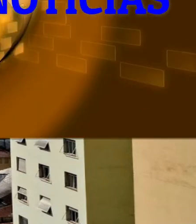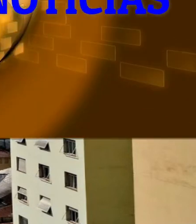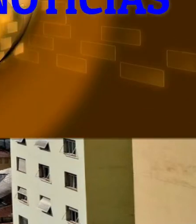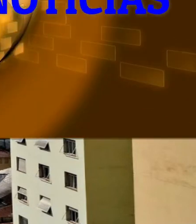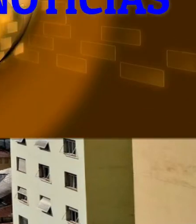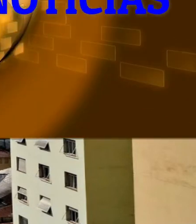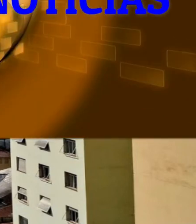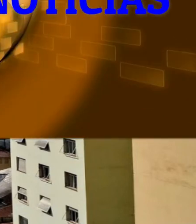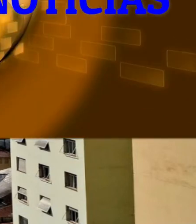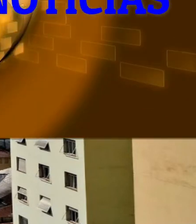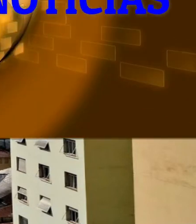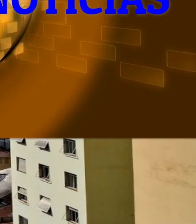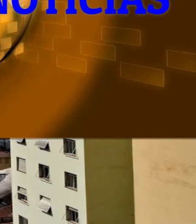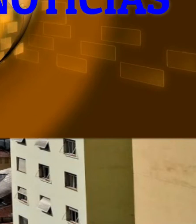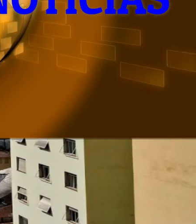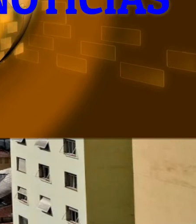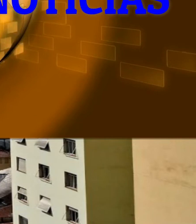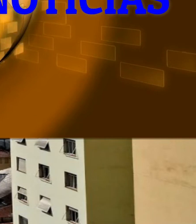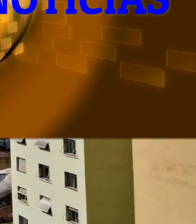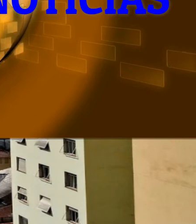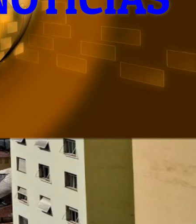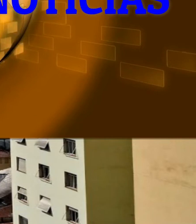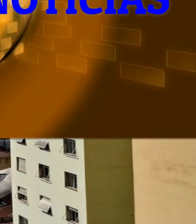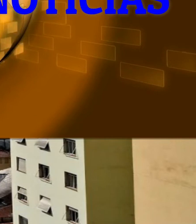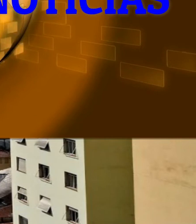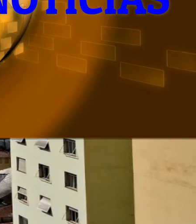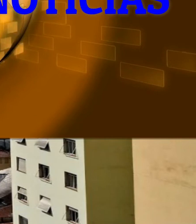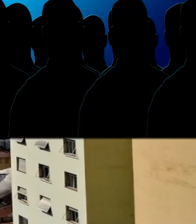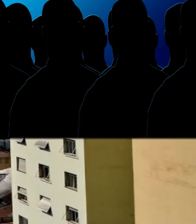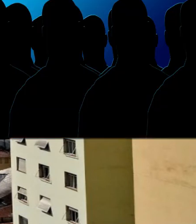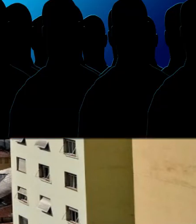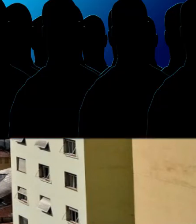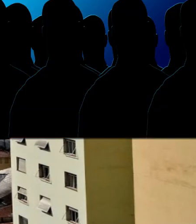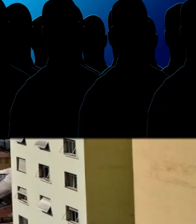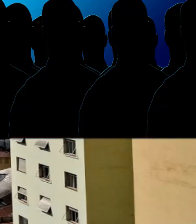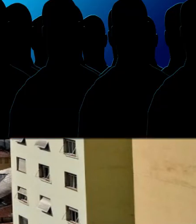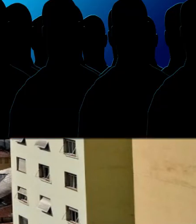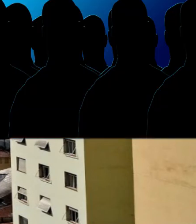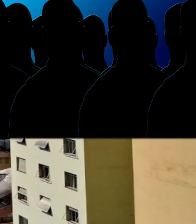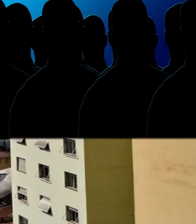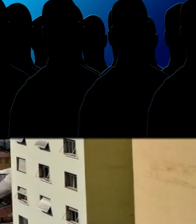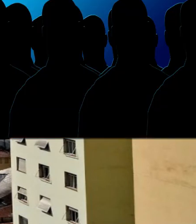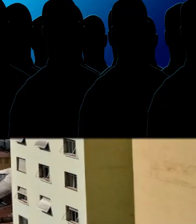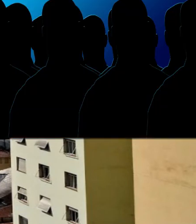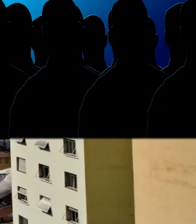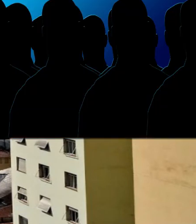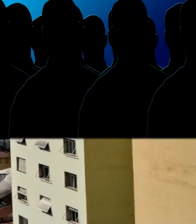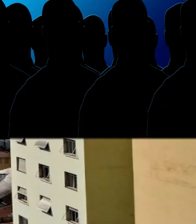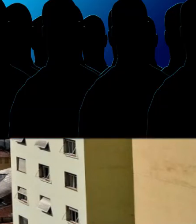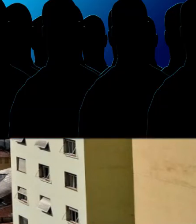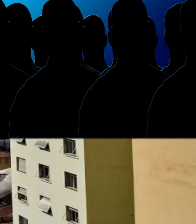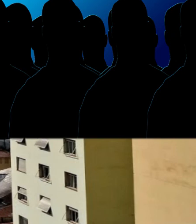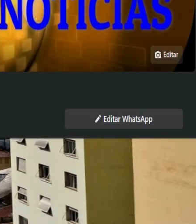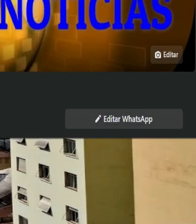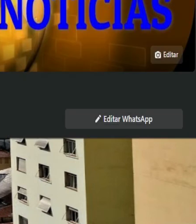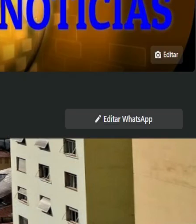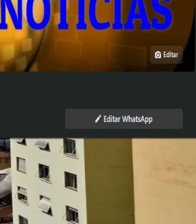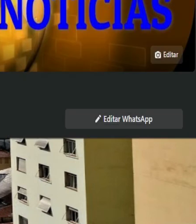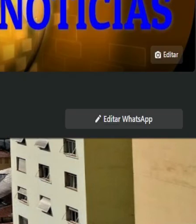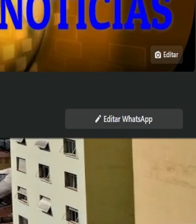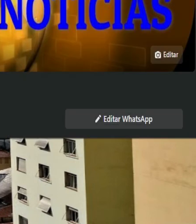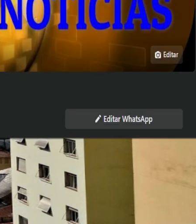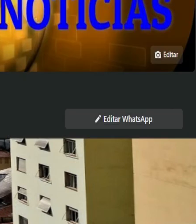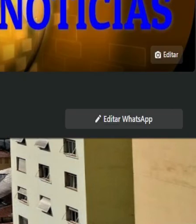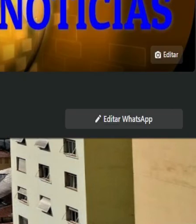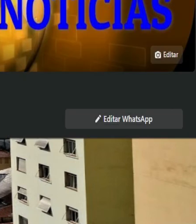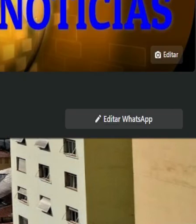acompanha informações desta e também da semana anterior do Telebrasil Notícias em destaque para você. Você que